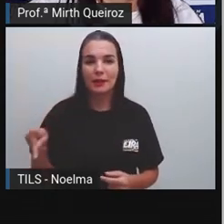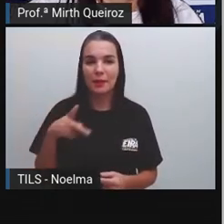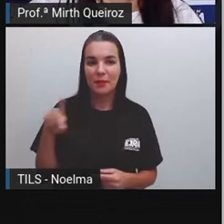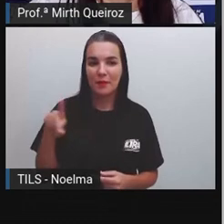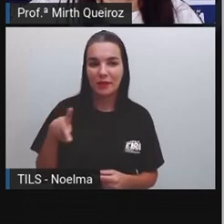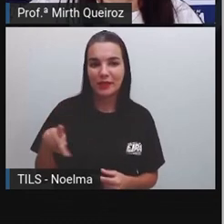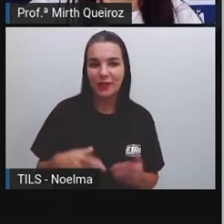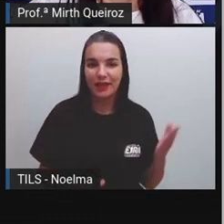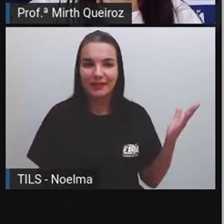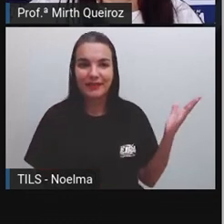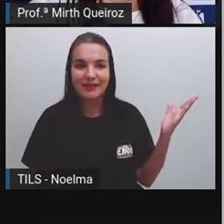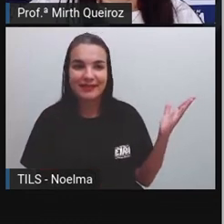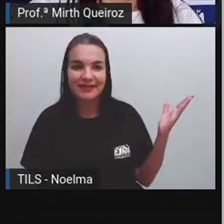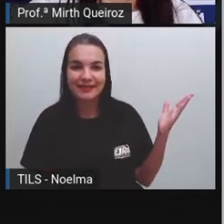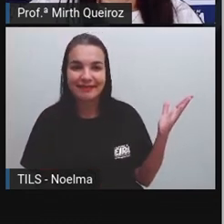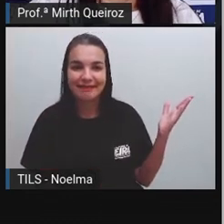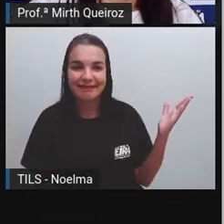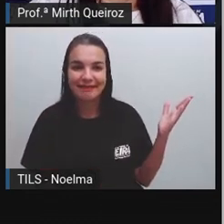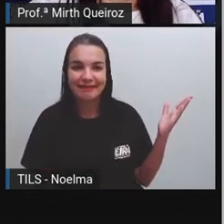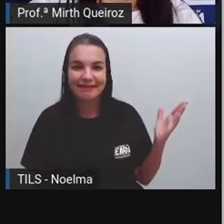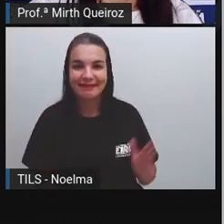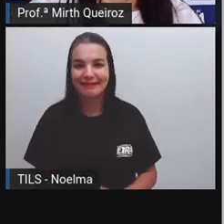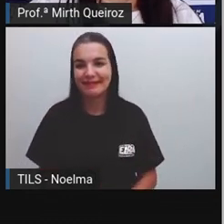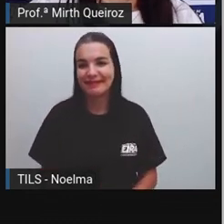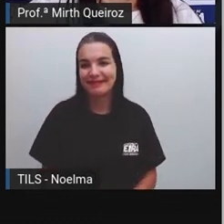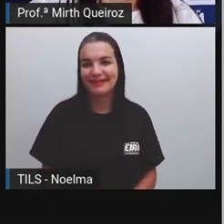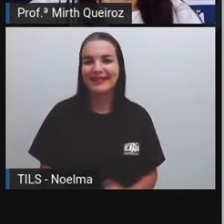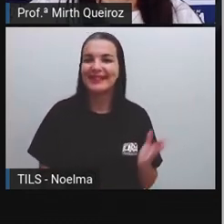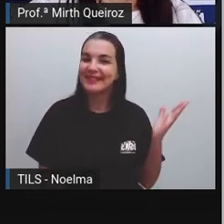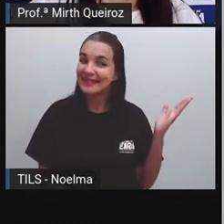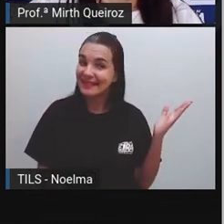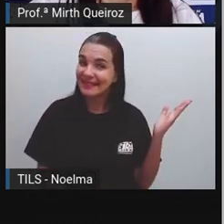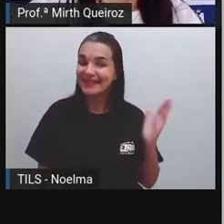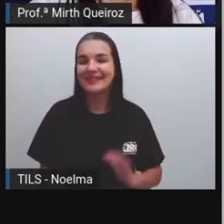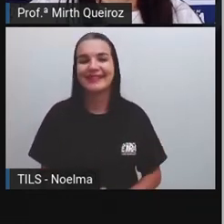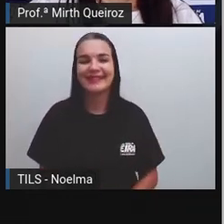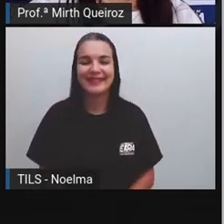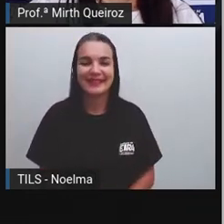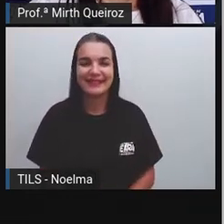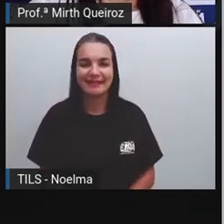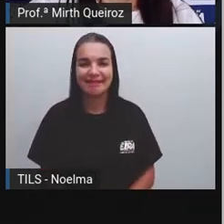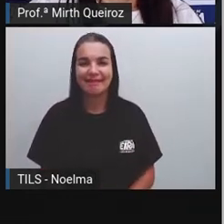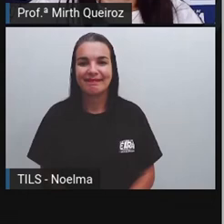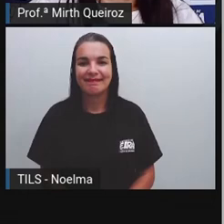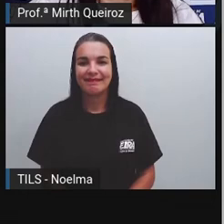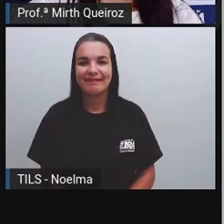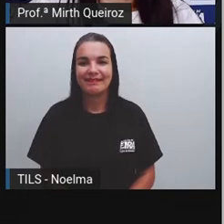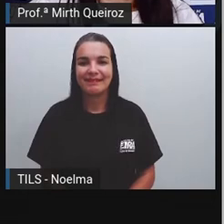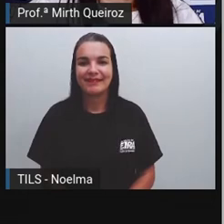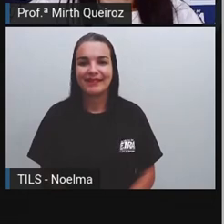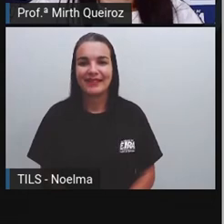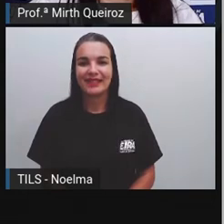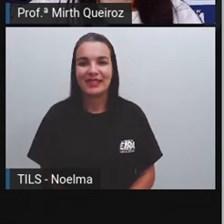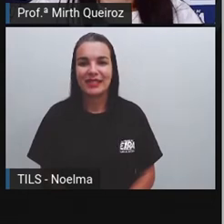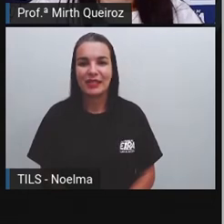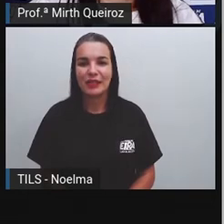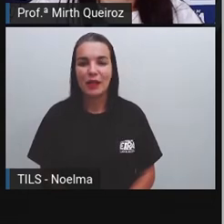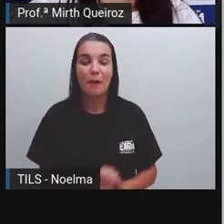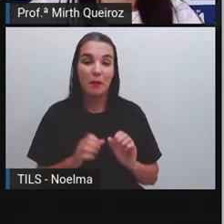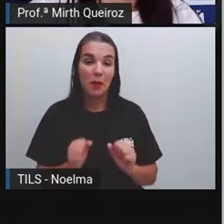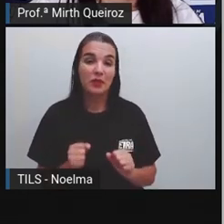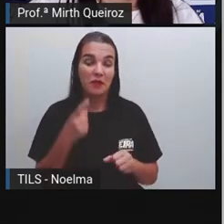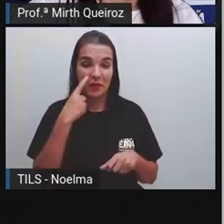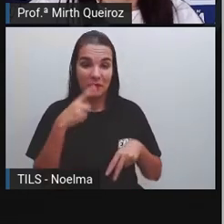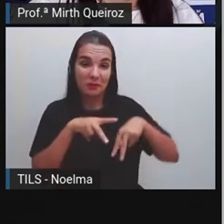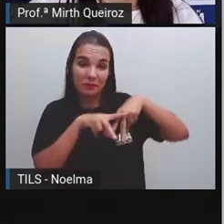Deixa eu ver. Essa aqui está mais socialzinha. É a que ela está. Eu posso colocar ela de vestido.